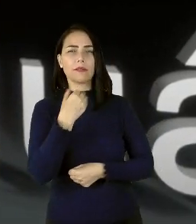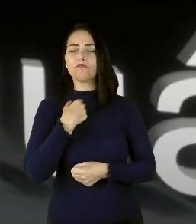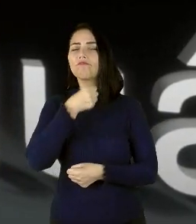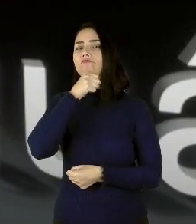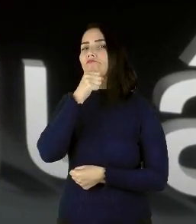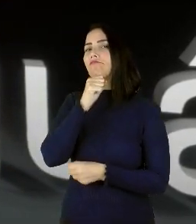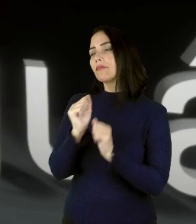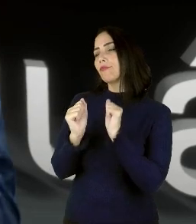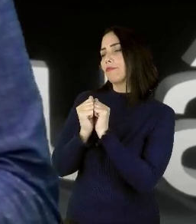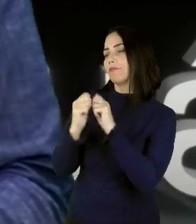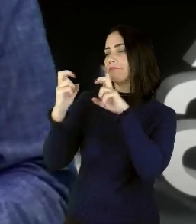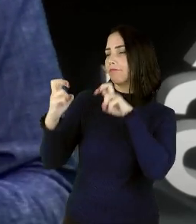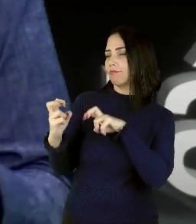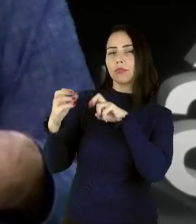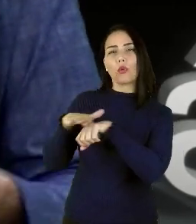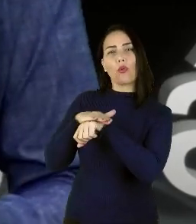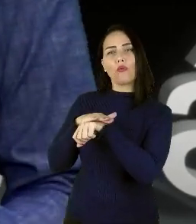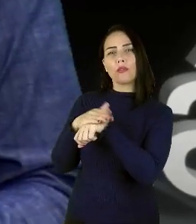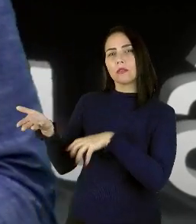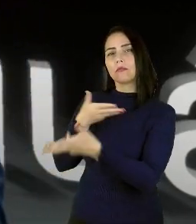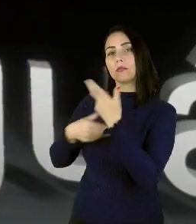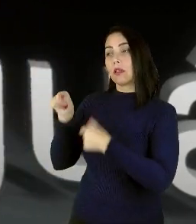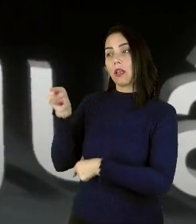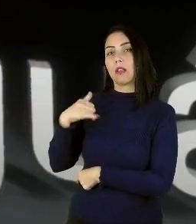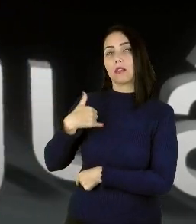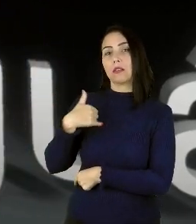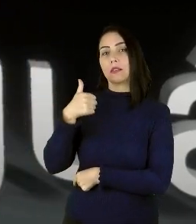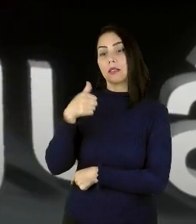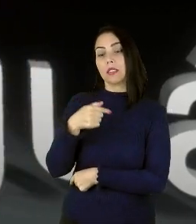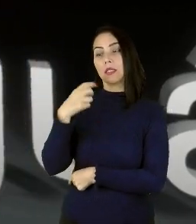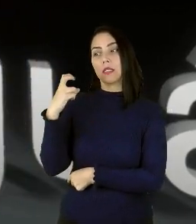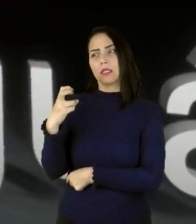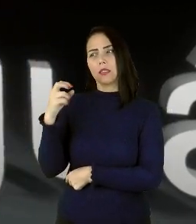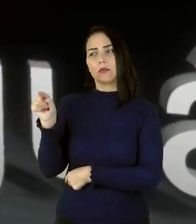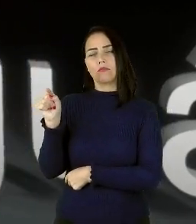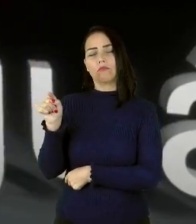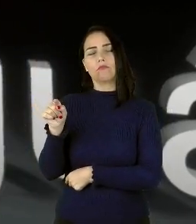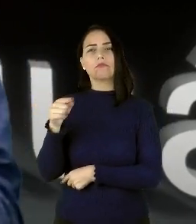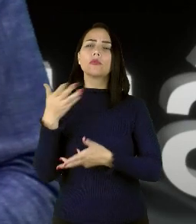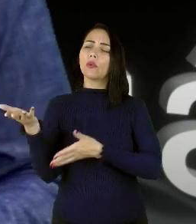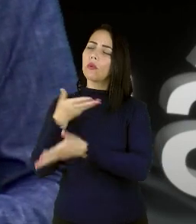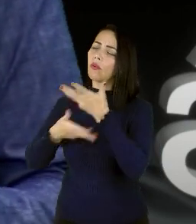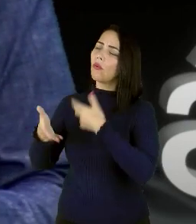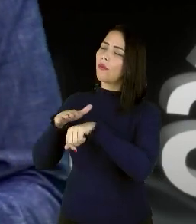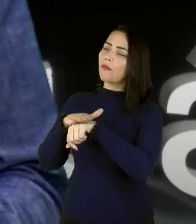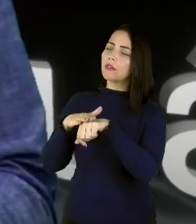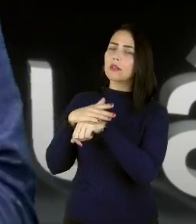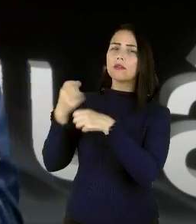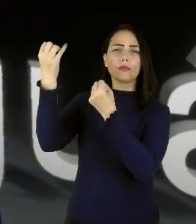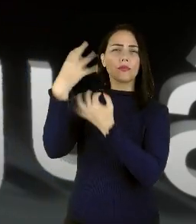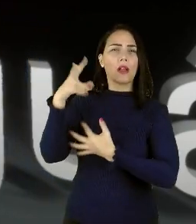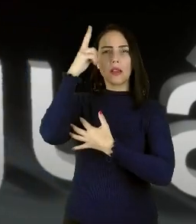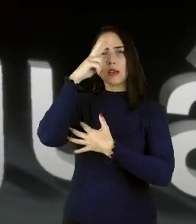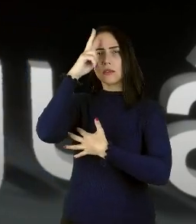de 75 anos, ele com seu masbarrá na sala de visitas. Conversávamos sobre várias